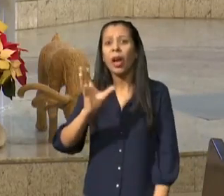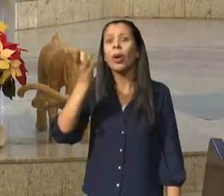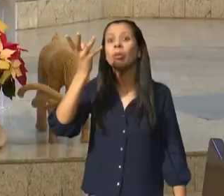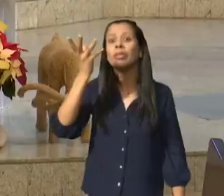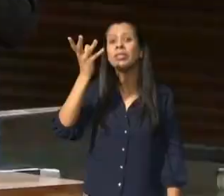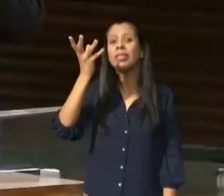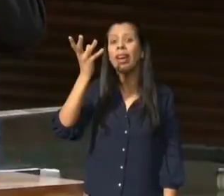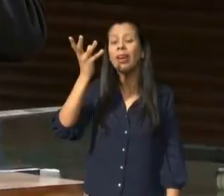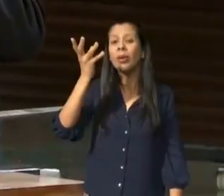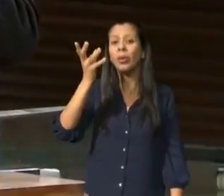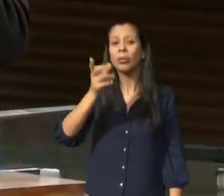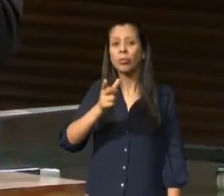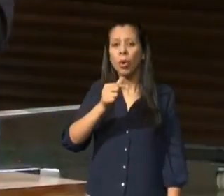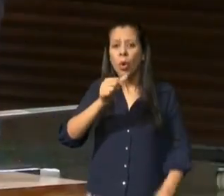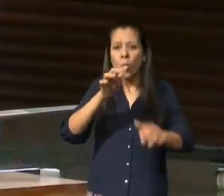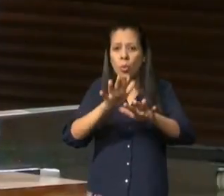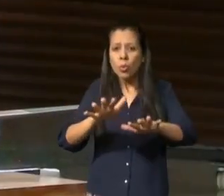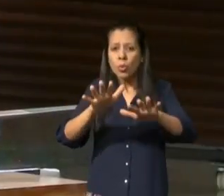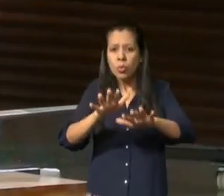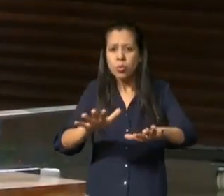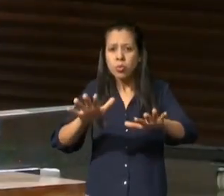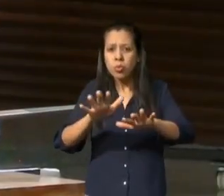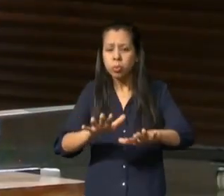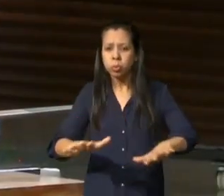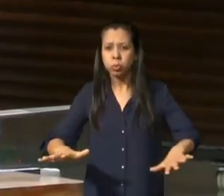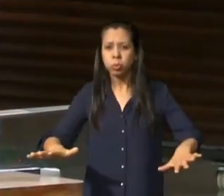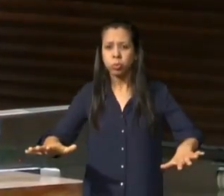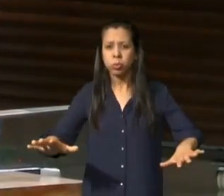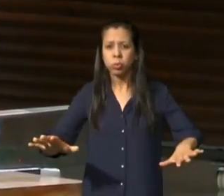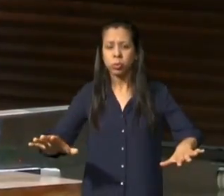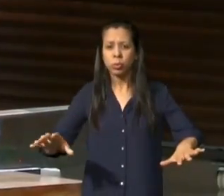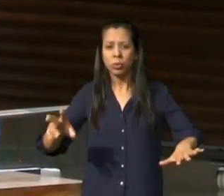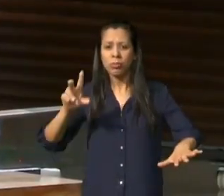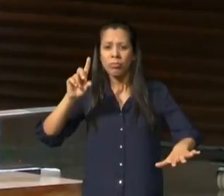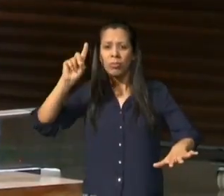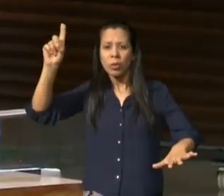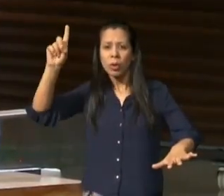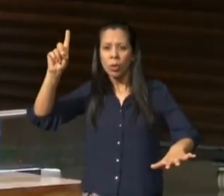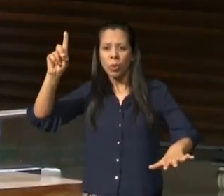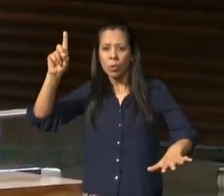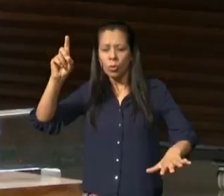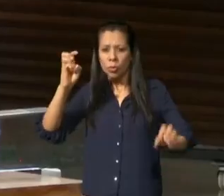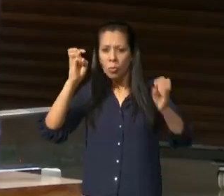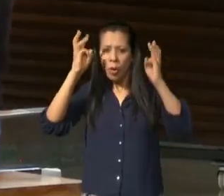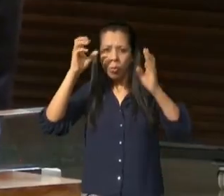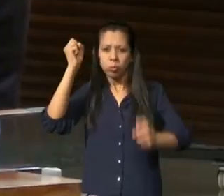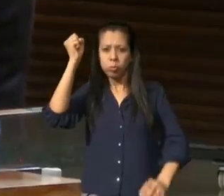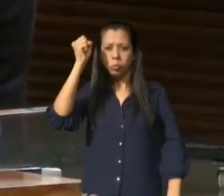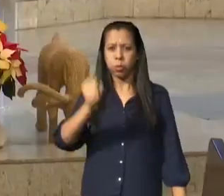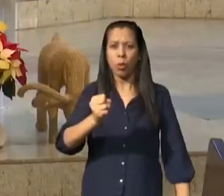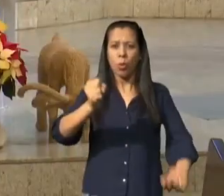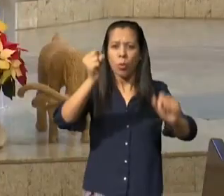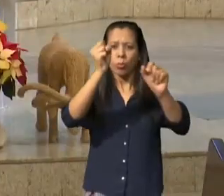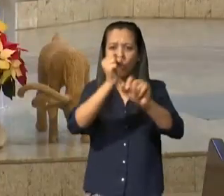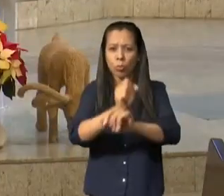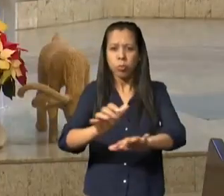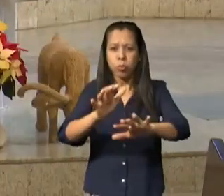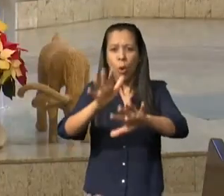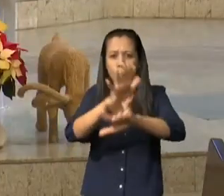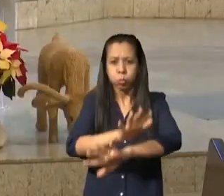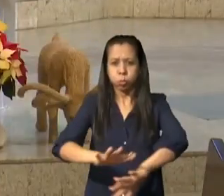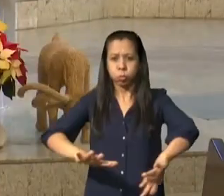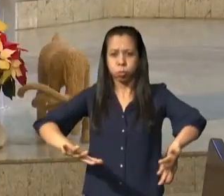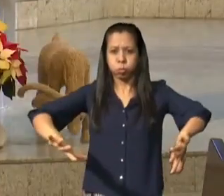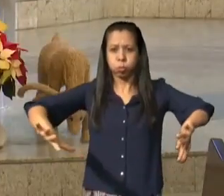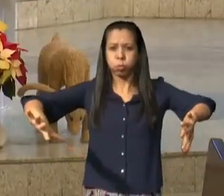operou o milagre de abrir o mar vermelho e ali sucumbiram todos os soldados inclusive faraó e por que